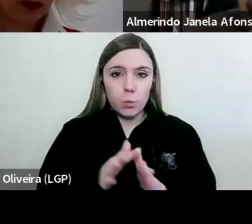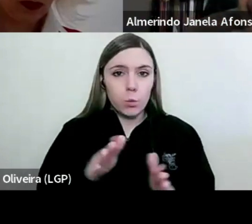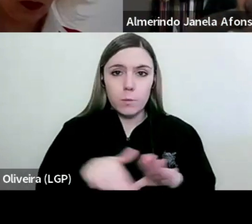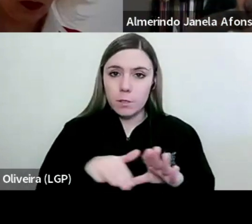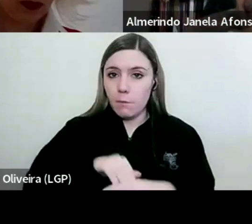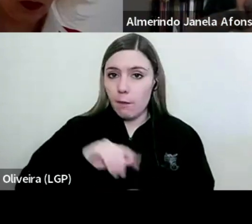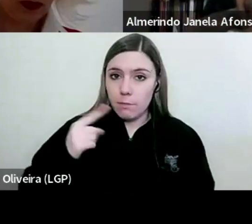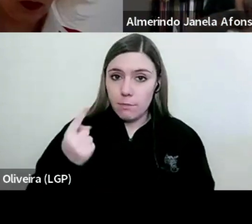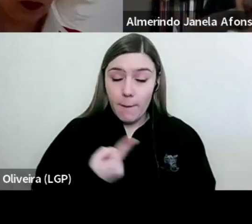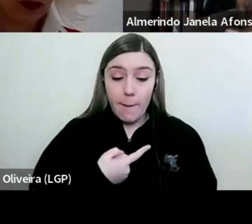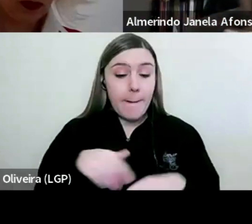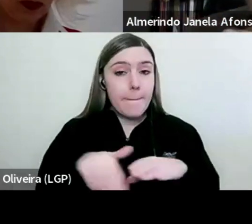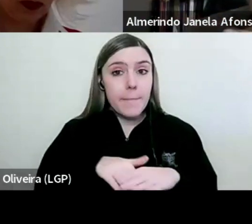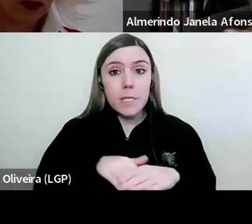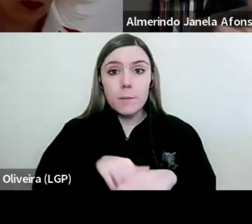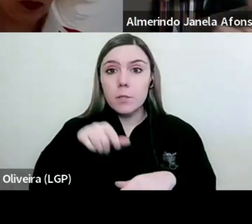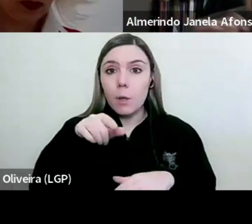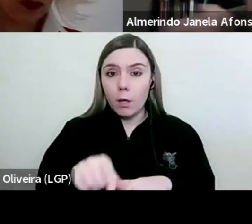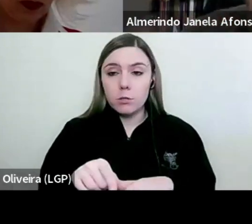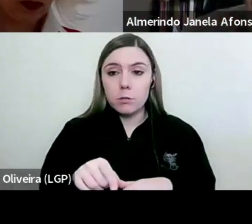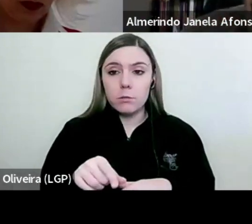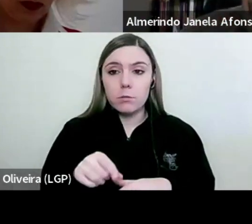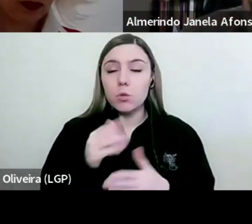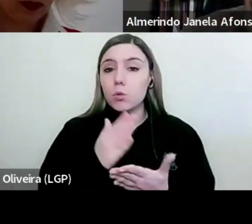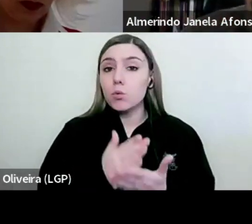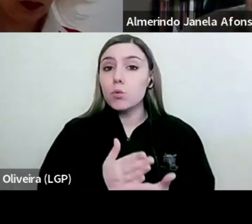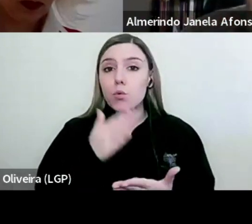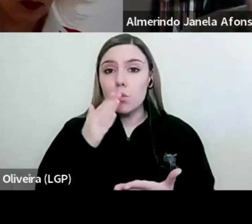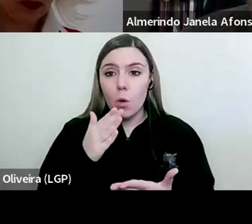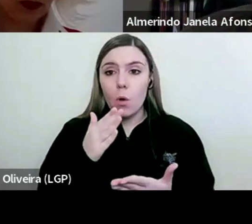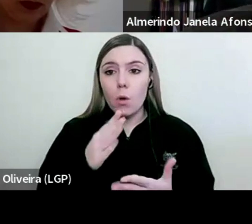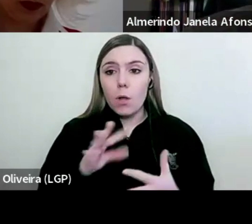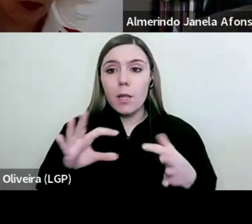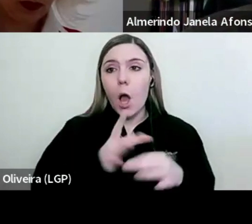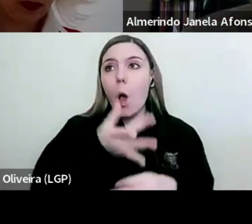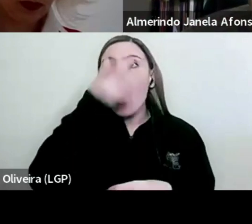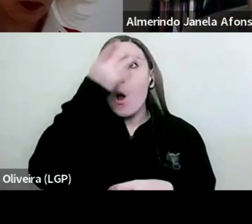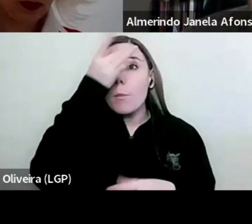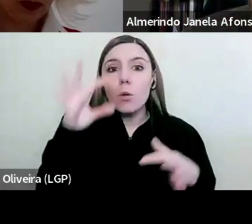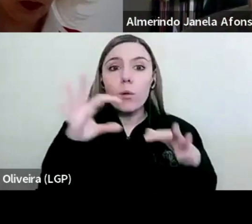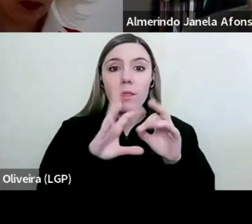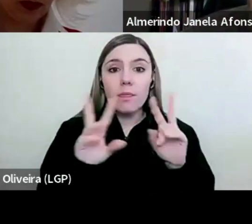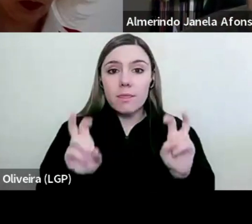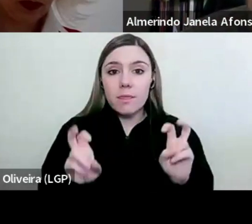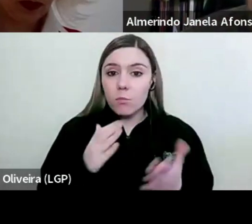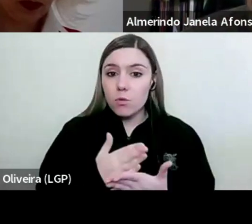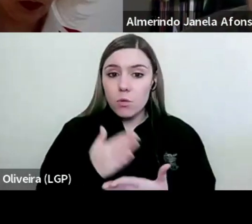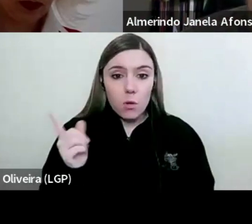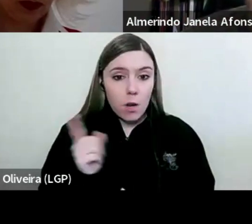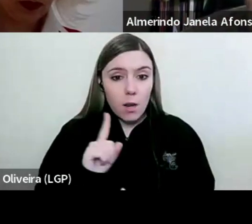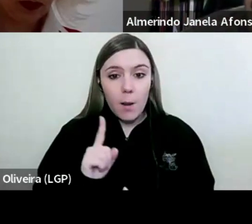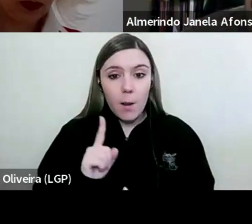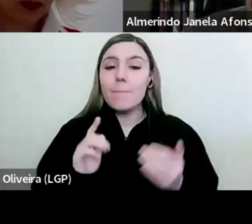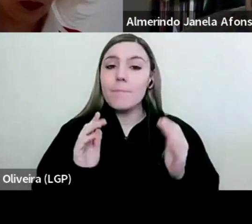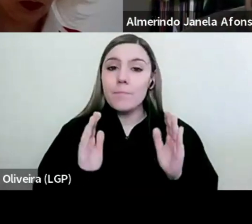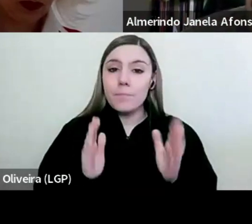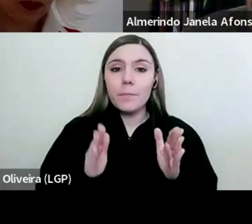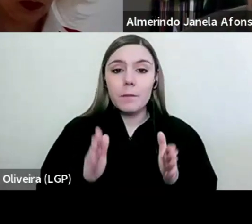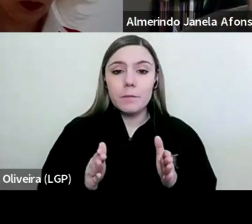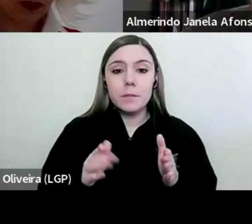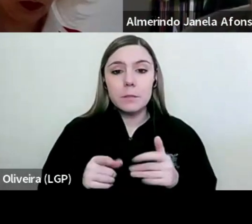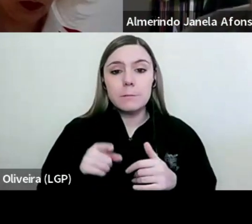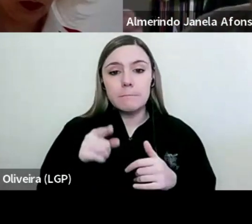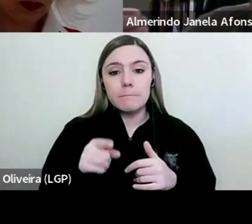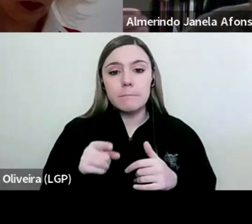participação não deve limitar-se, contudo, ao enunciado de opiniões sobre o assunto. É preciso que ela concretize